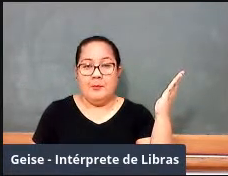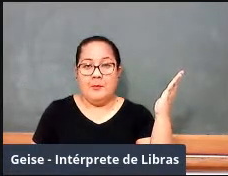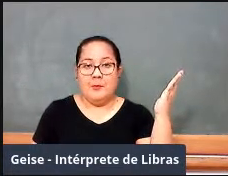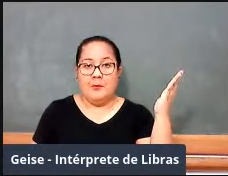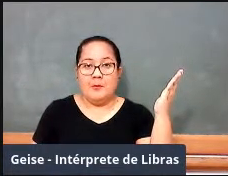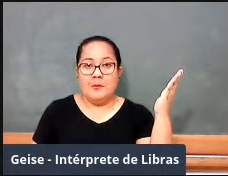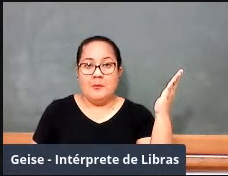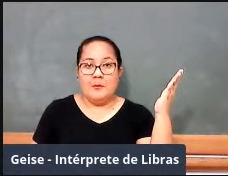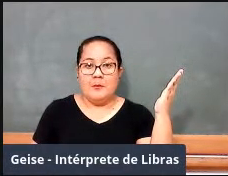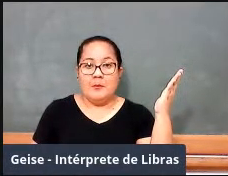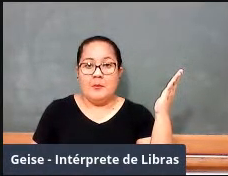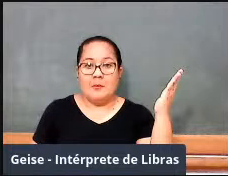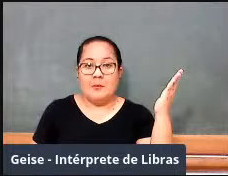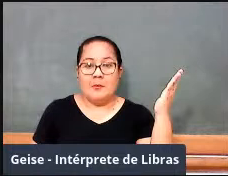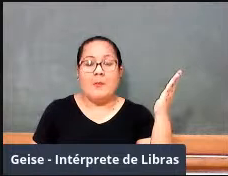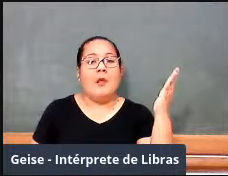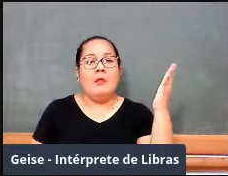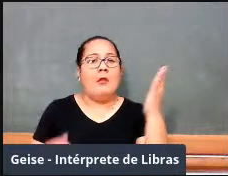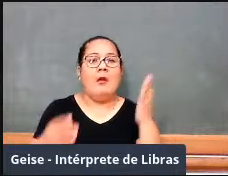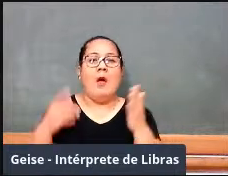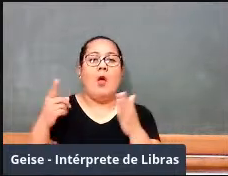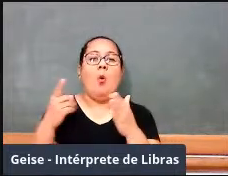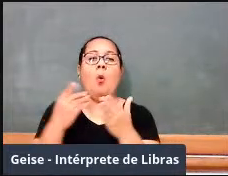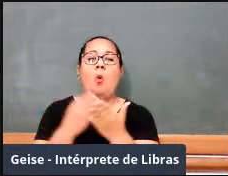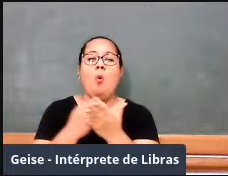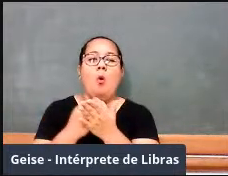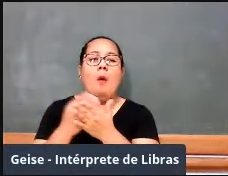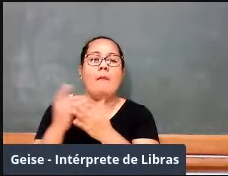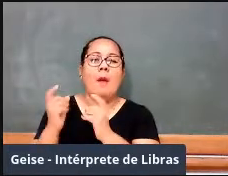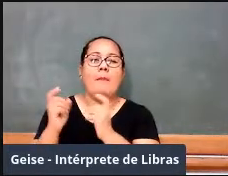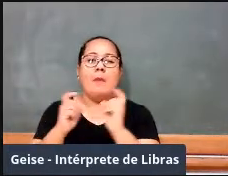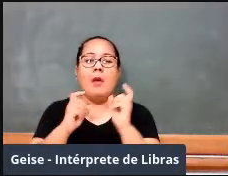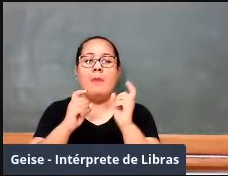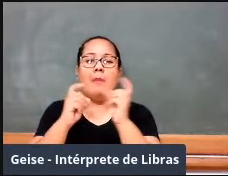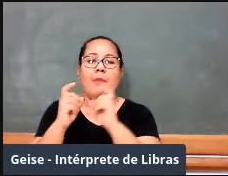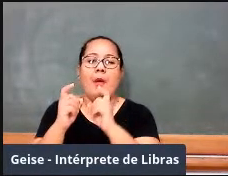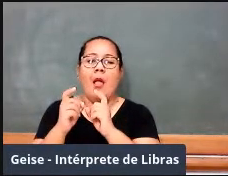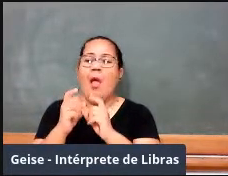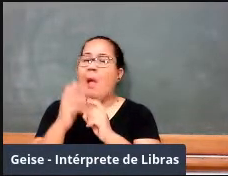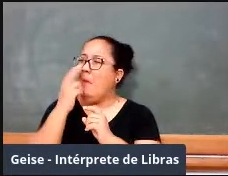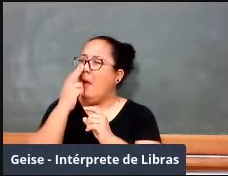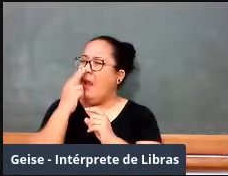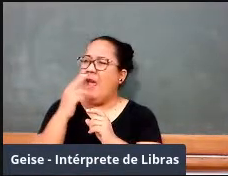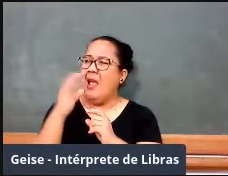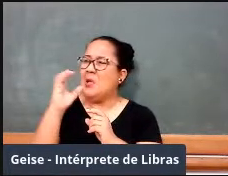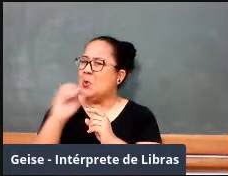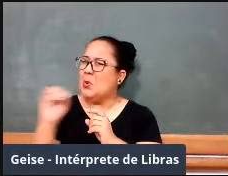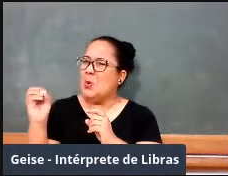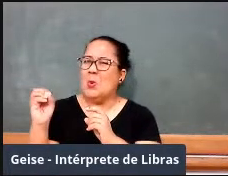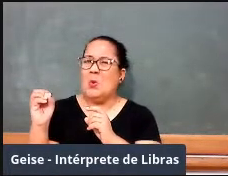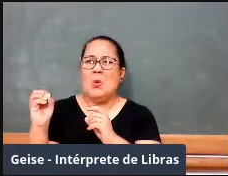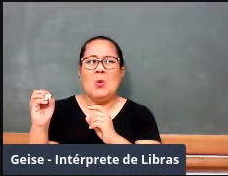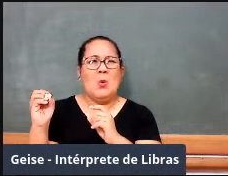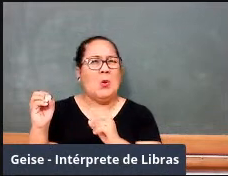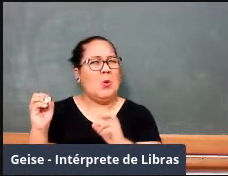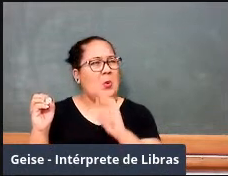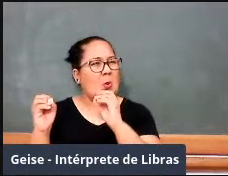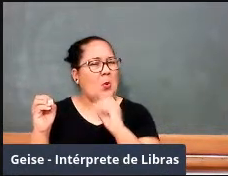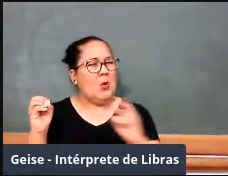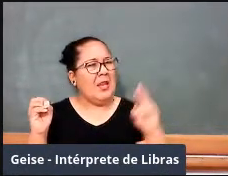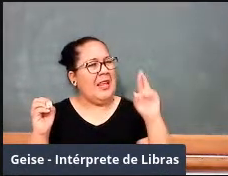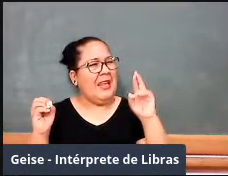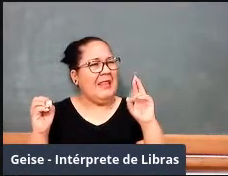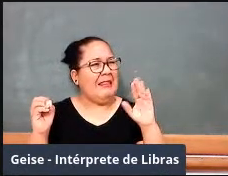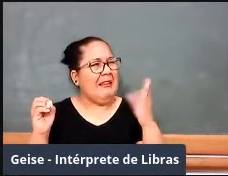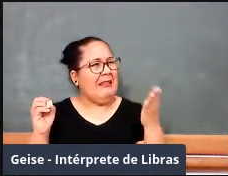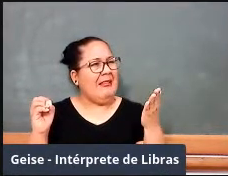a aparecer é a ideia de que o Ocidente está ficando atrás do Oriente, porque o